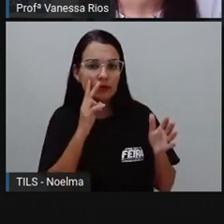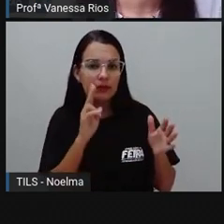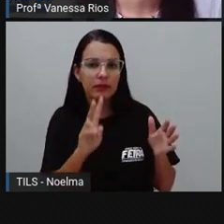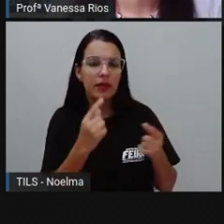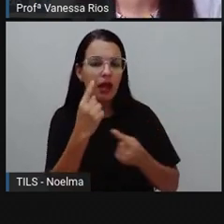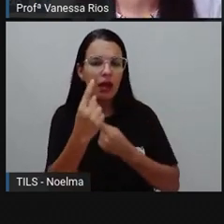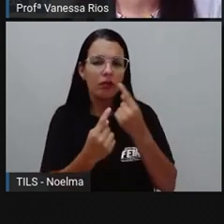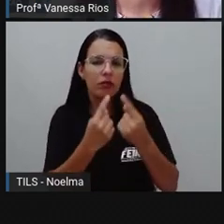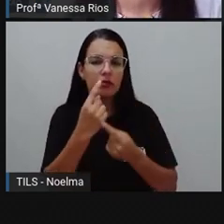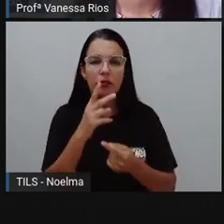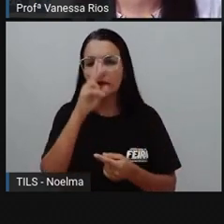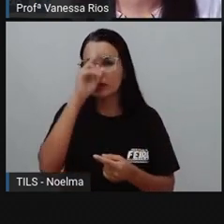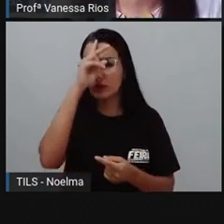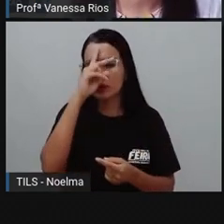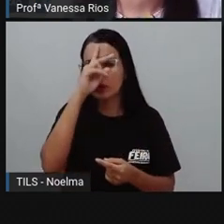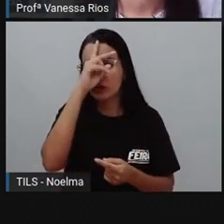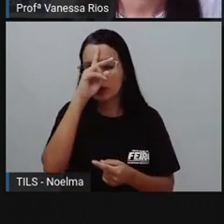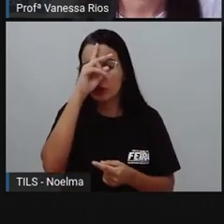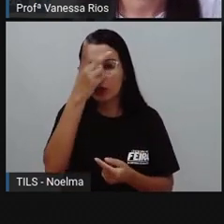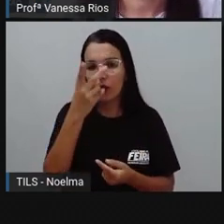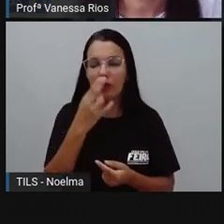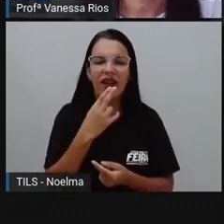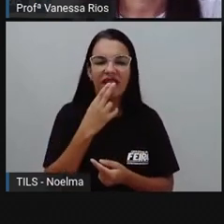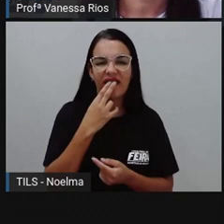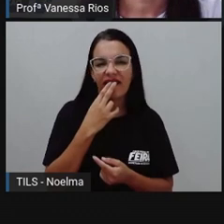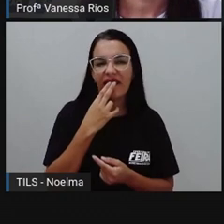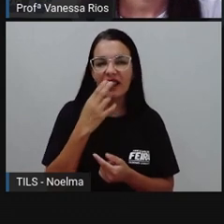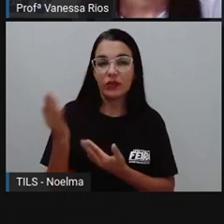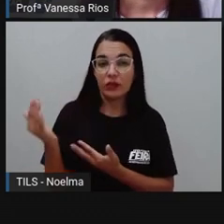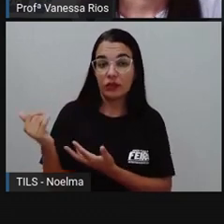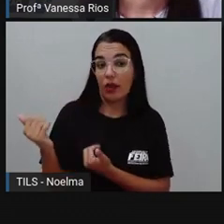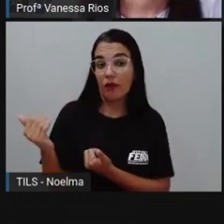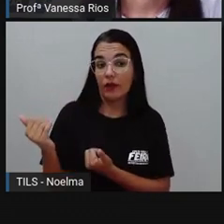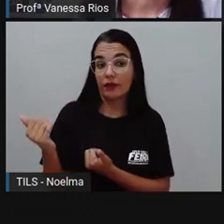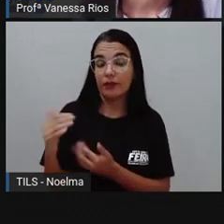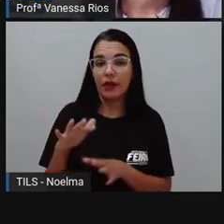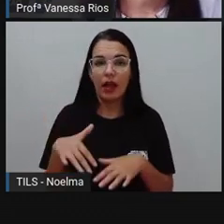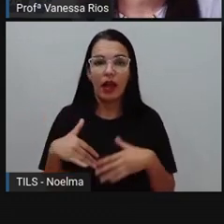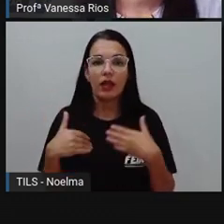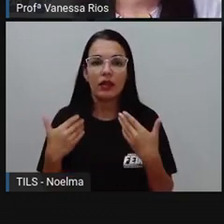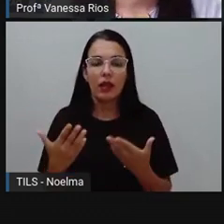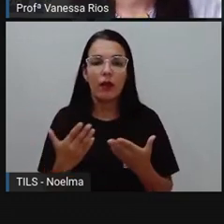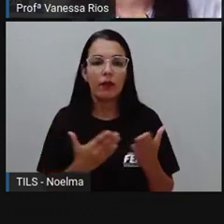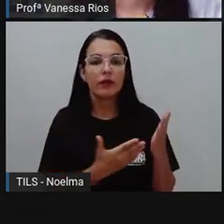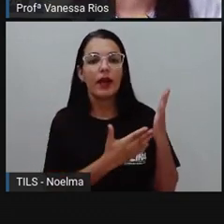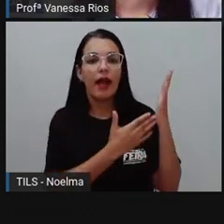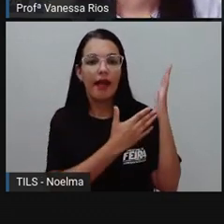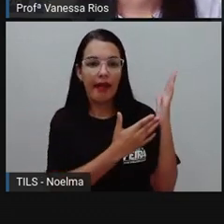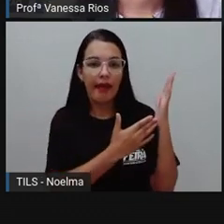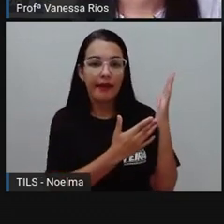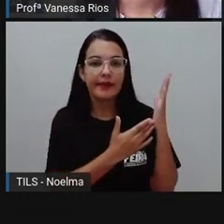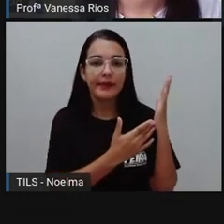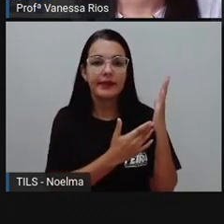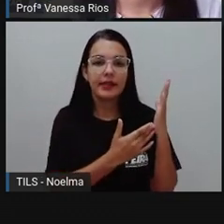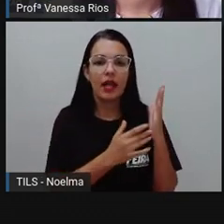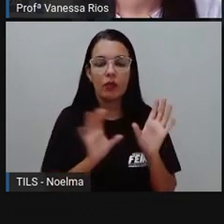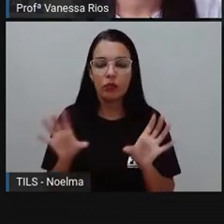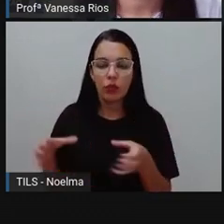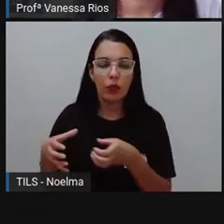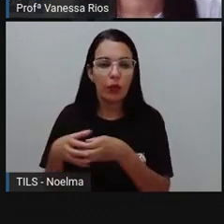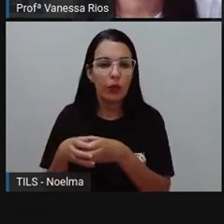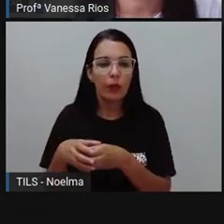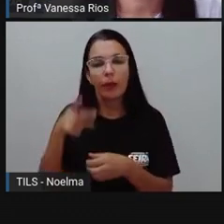de alguma história em quadrinhos da Turma da Mônica Jovem? Pois é. A Turma da Mônica é a turma de